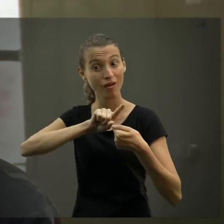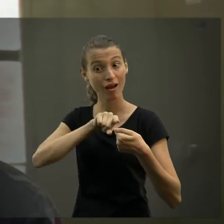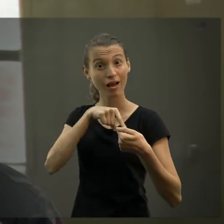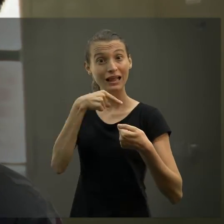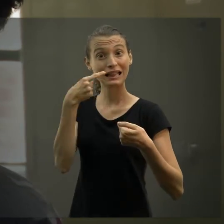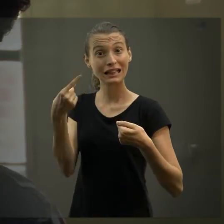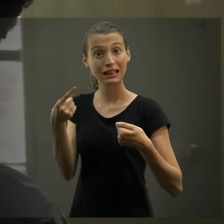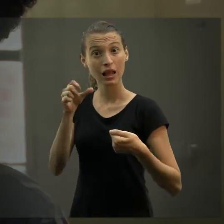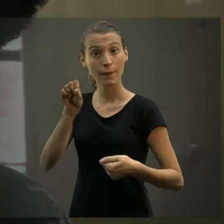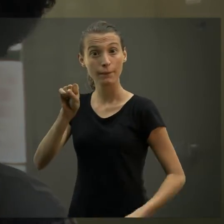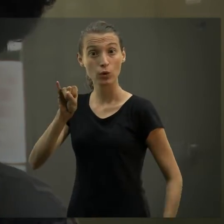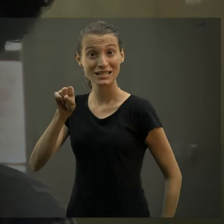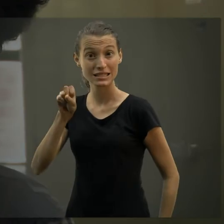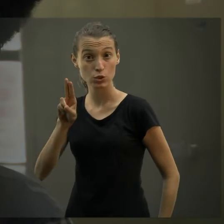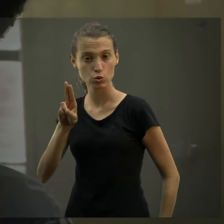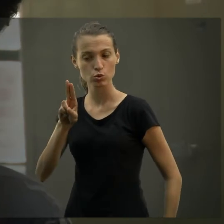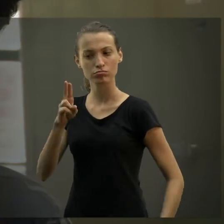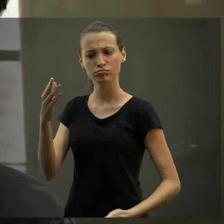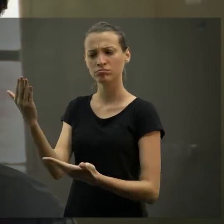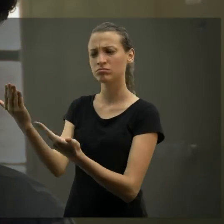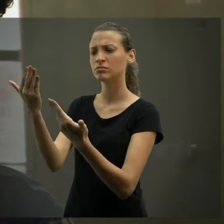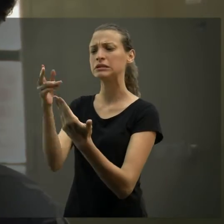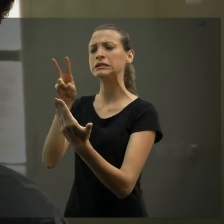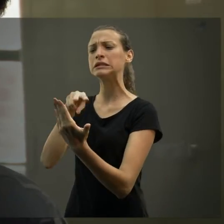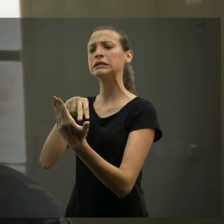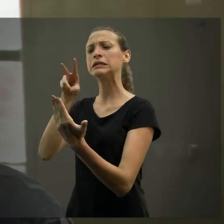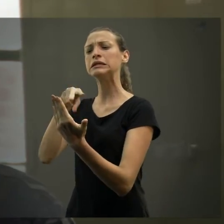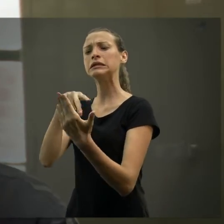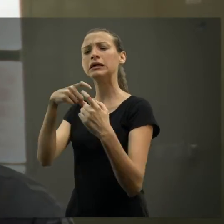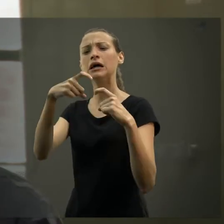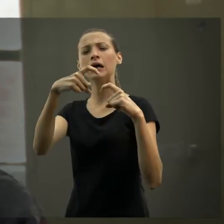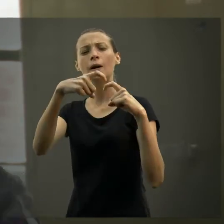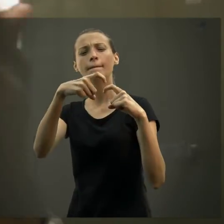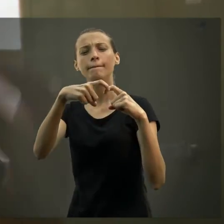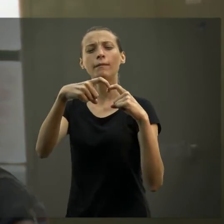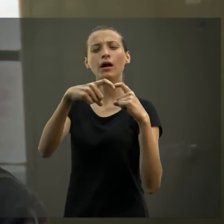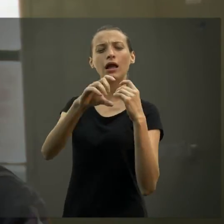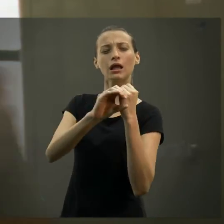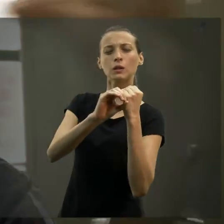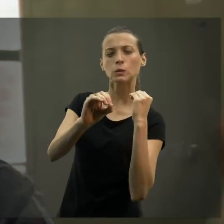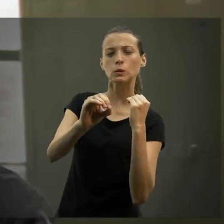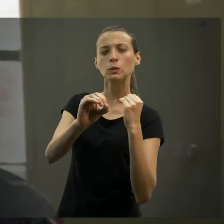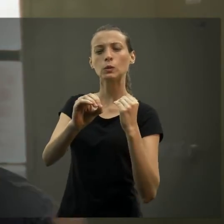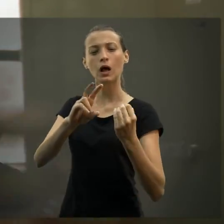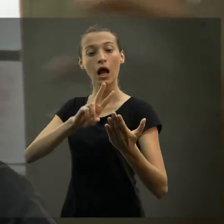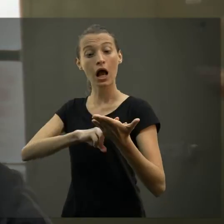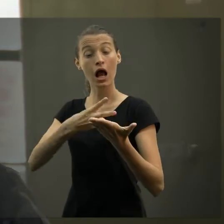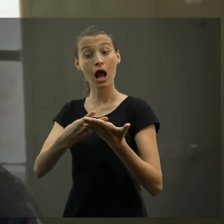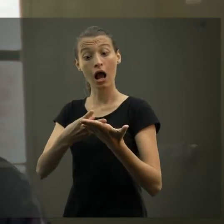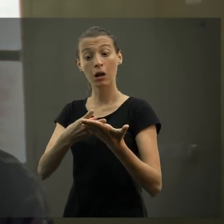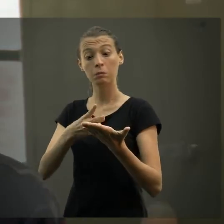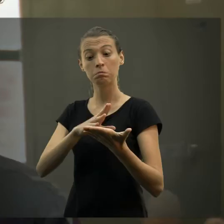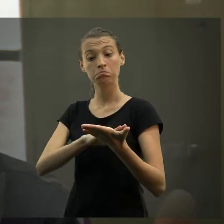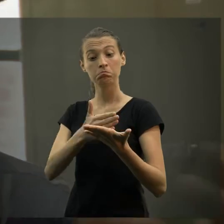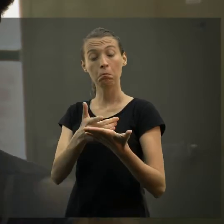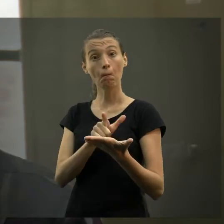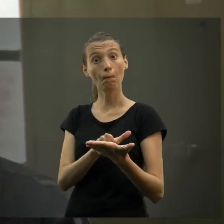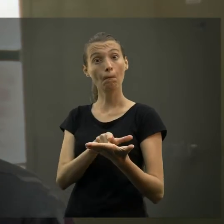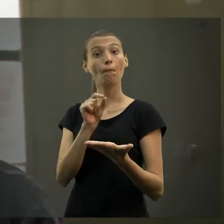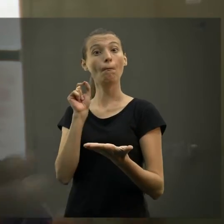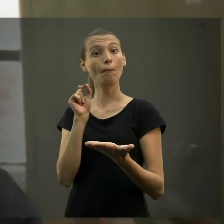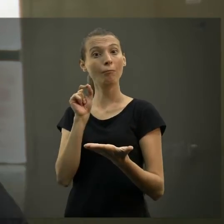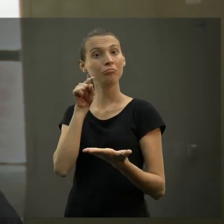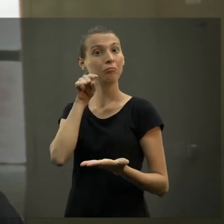que sai do ensino médio. Ele pode olhar no SISU e escolher ser tradutor e intérprete, como ele escolhe ser um médico, ser um professor, ser um